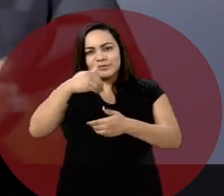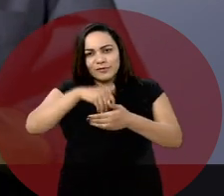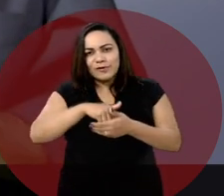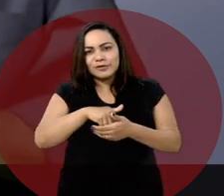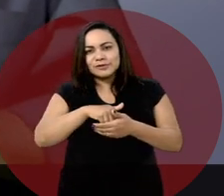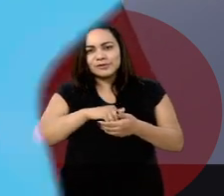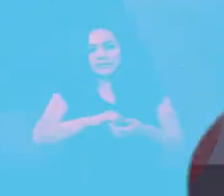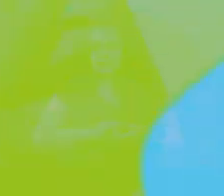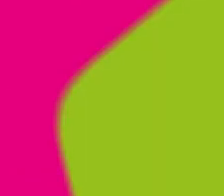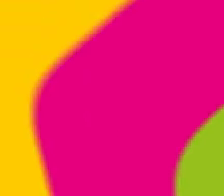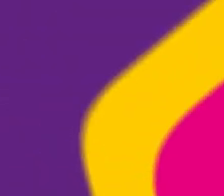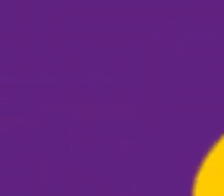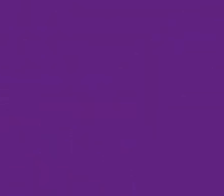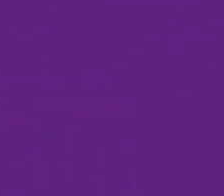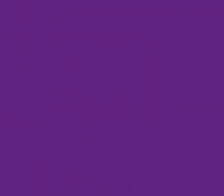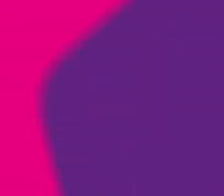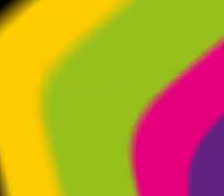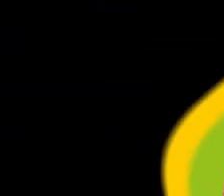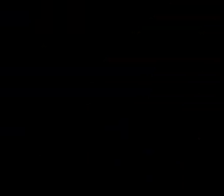apoio, com o seu voto. 13!